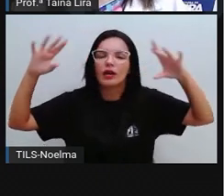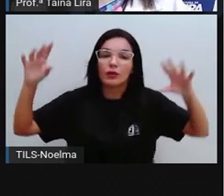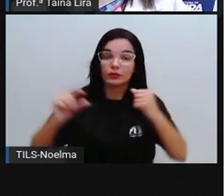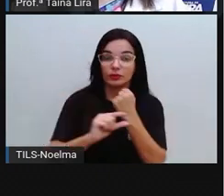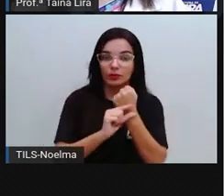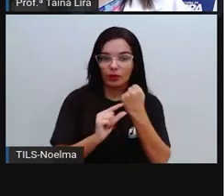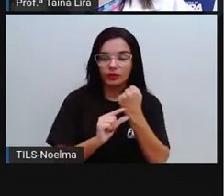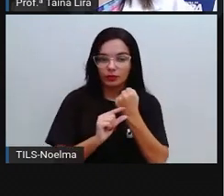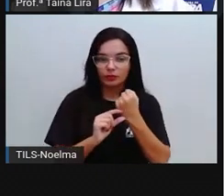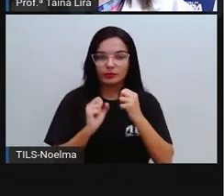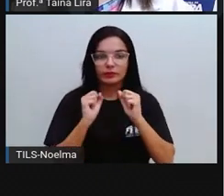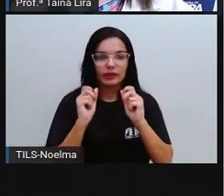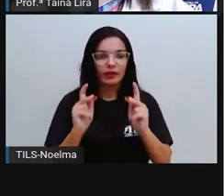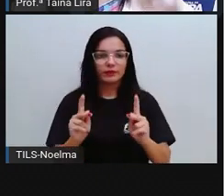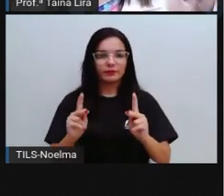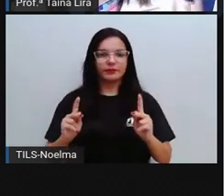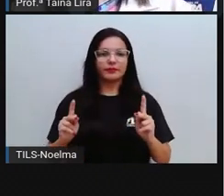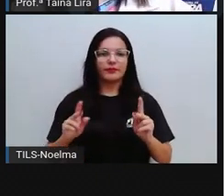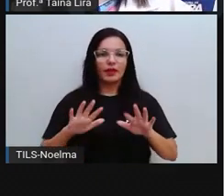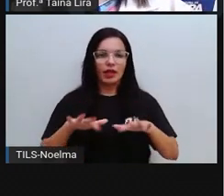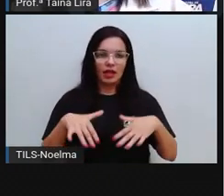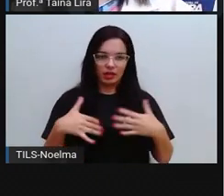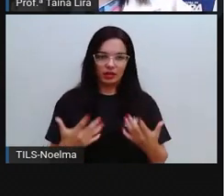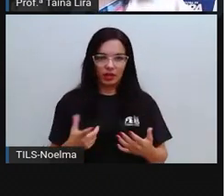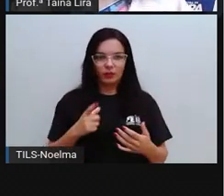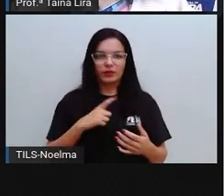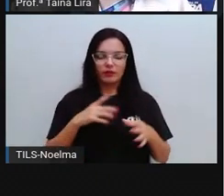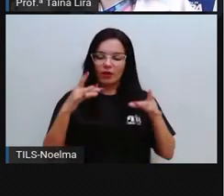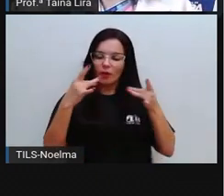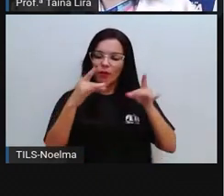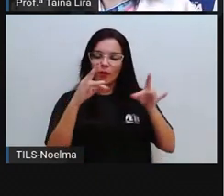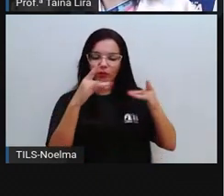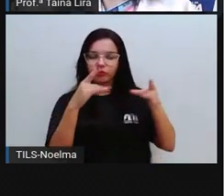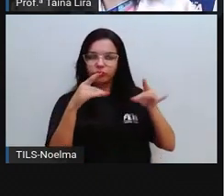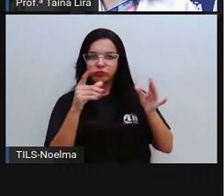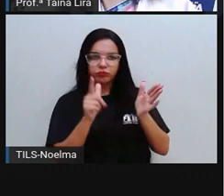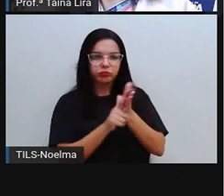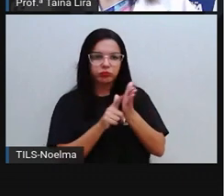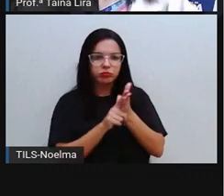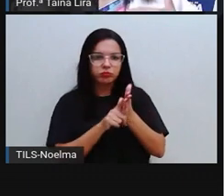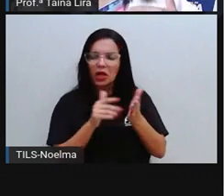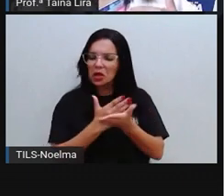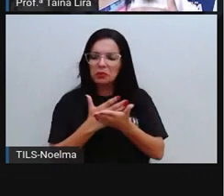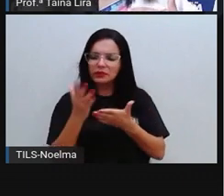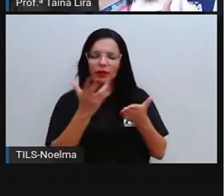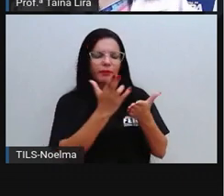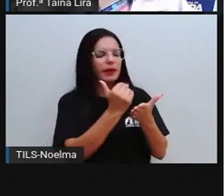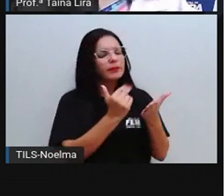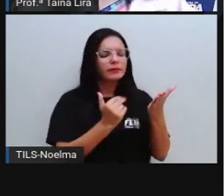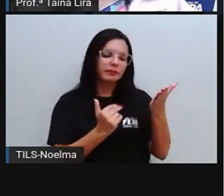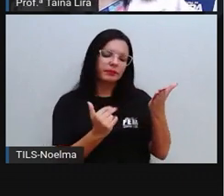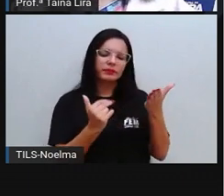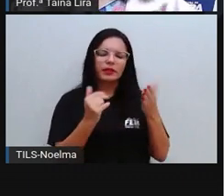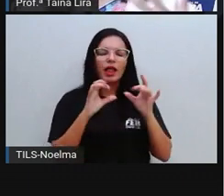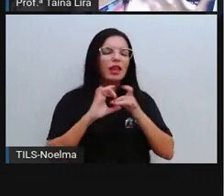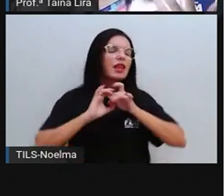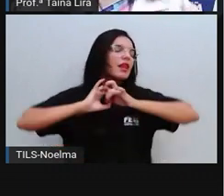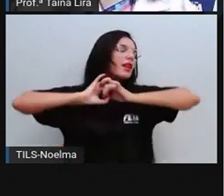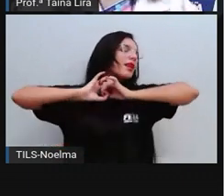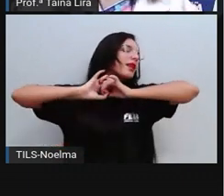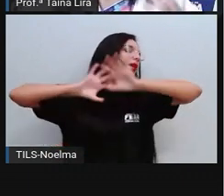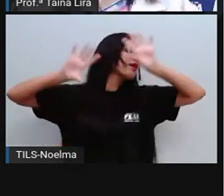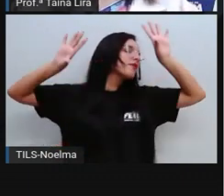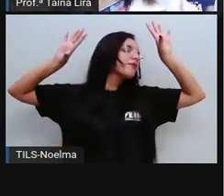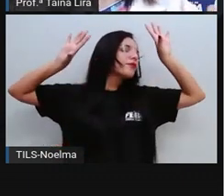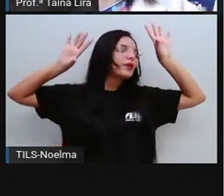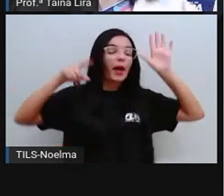Então, ele pegou ali uma folha, começou a desenhar. A primeira coisa que ele desenhou